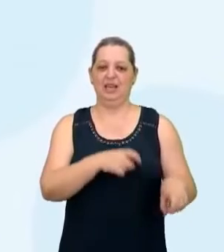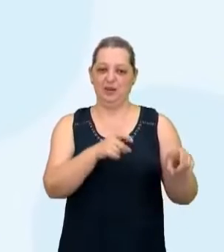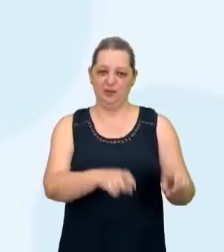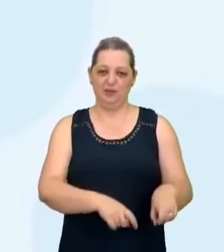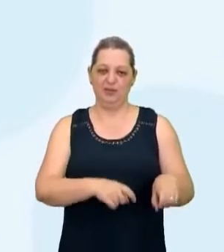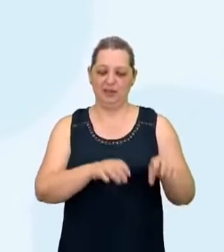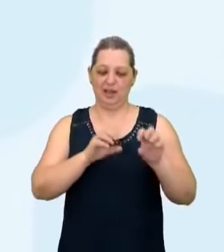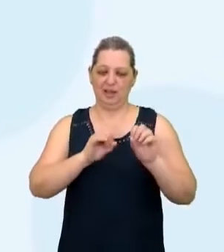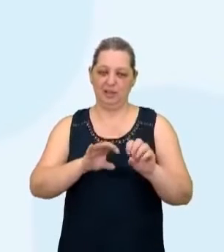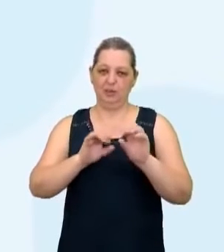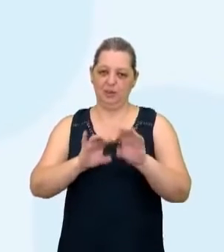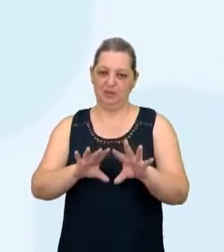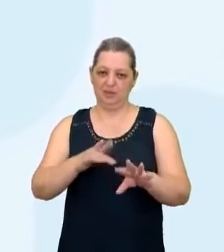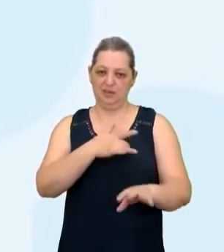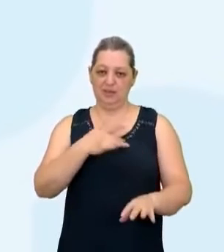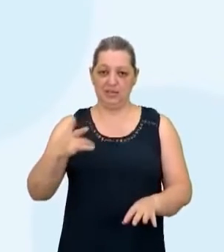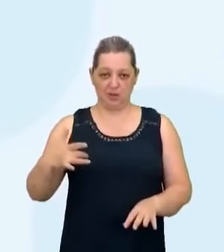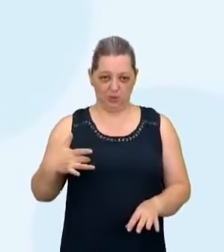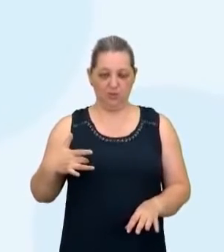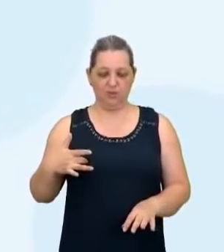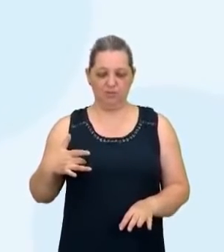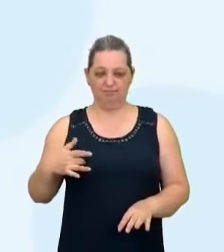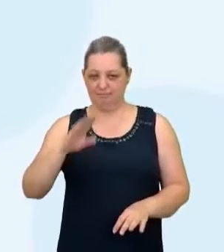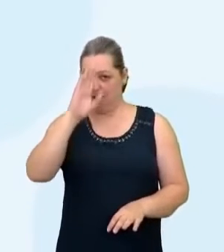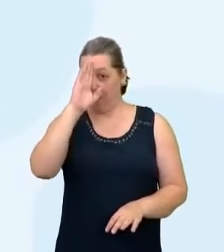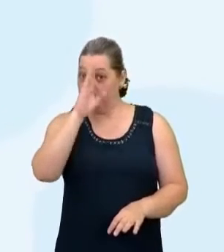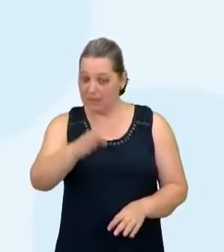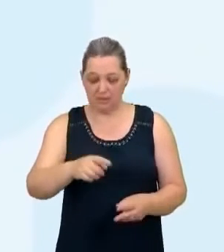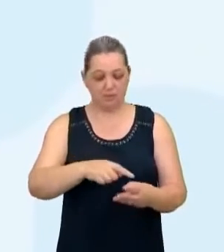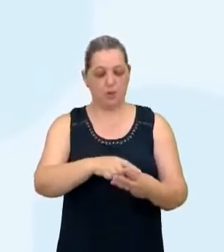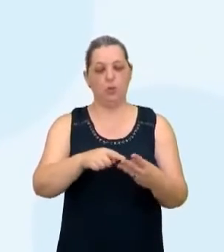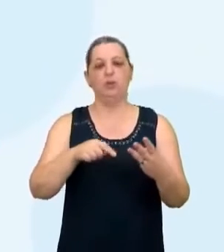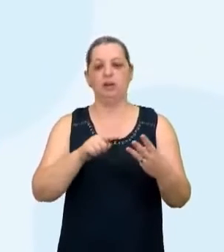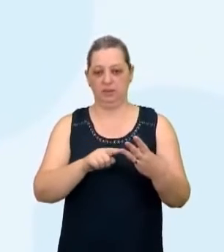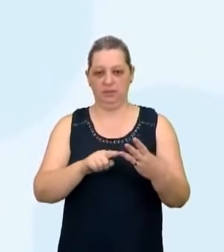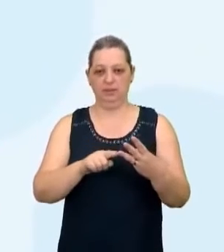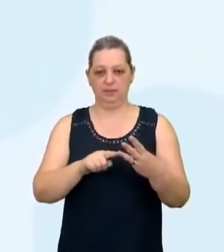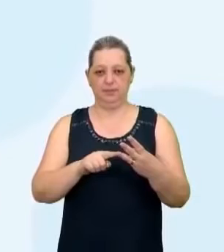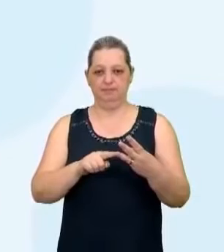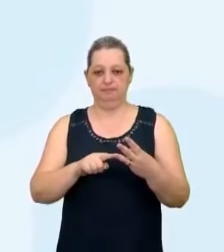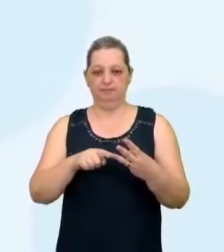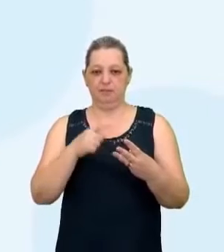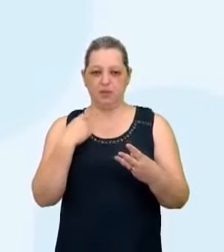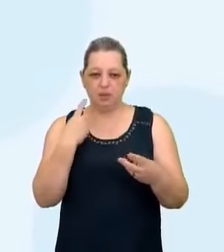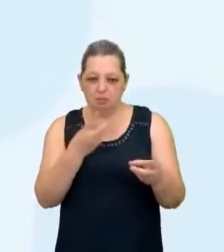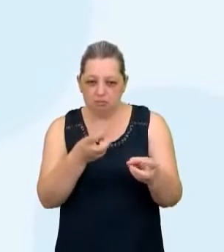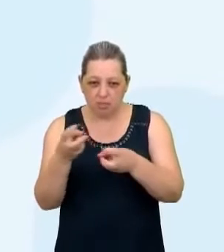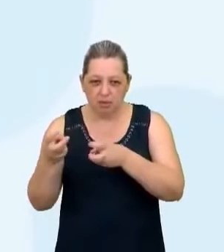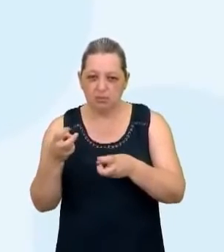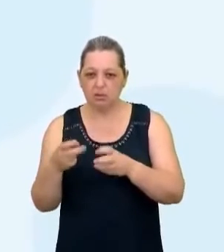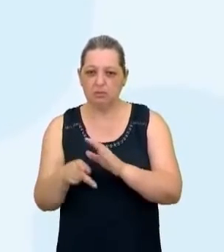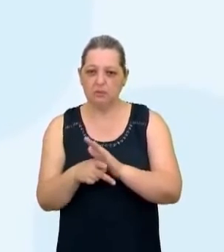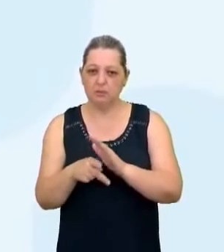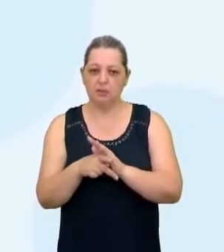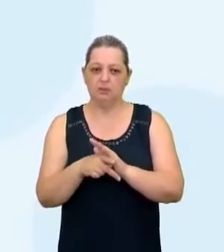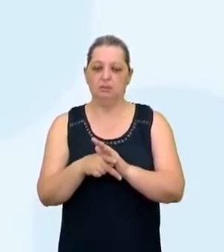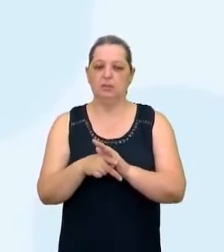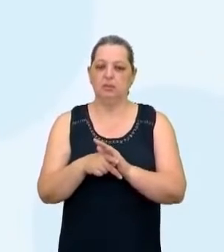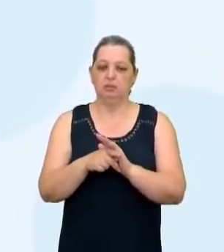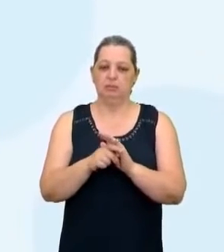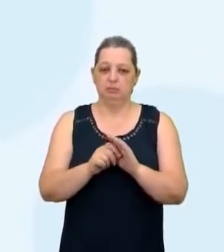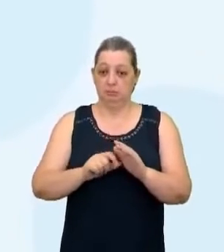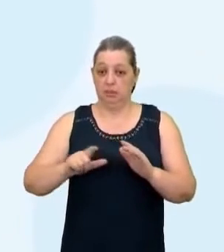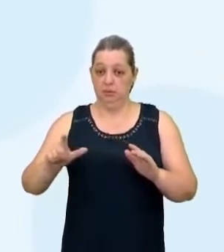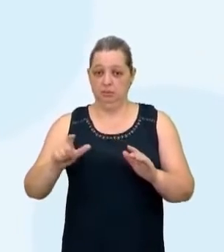a educação e a saúde, né, como os principais três tops aí que a gente observa, né, pegando aí a maior parte e a maior